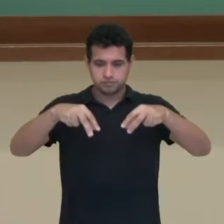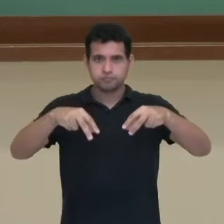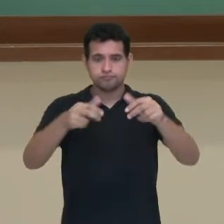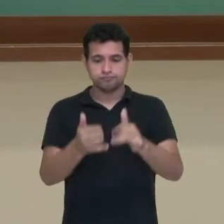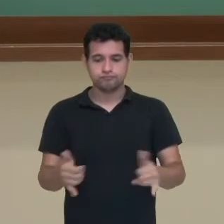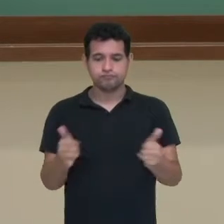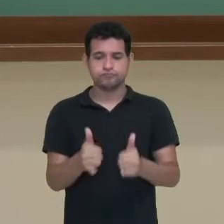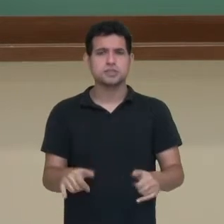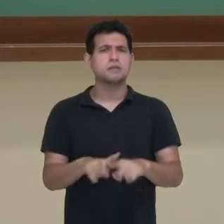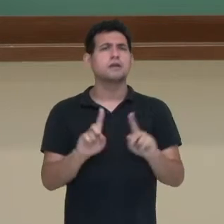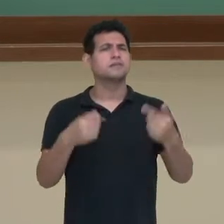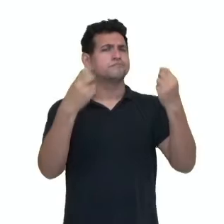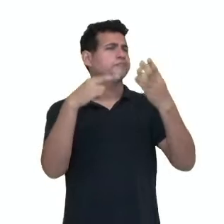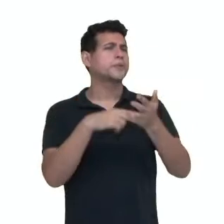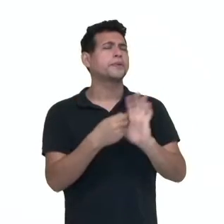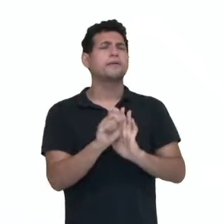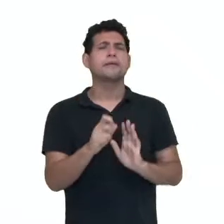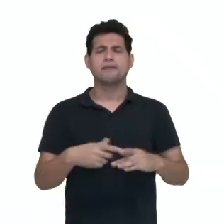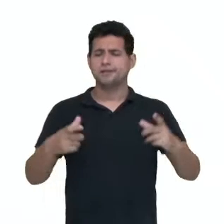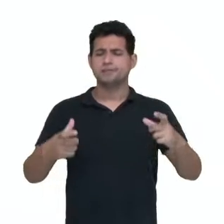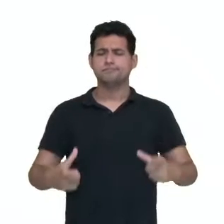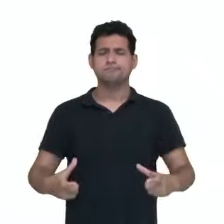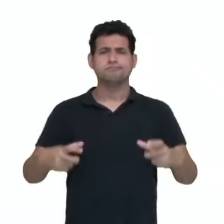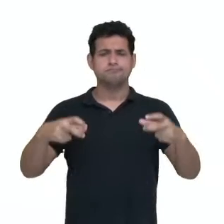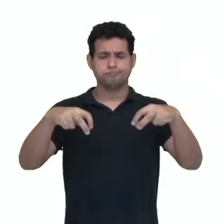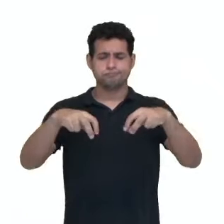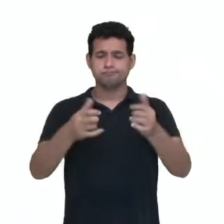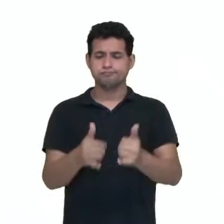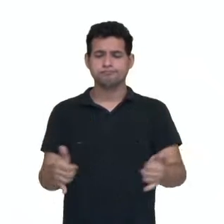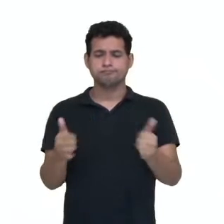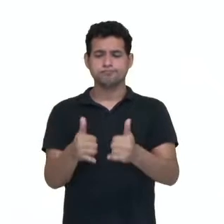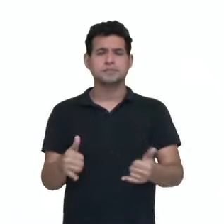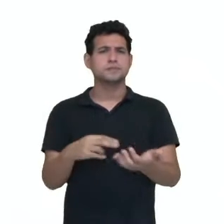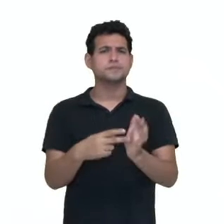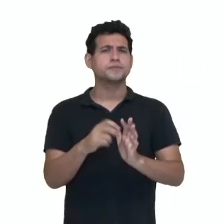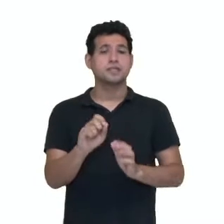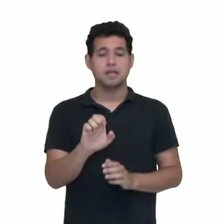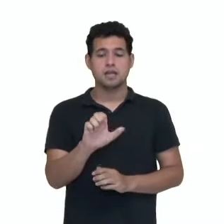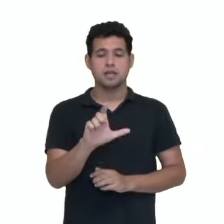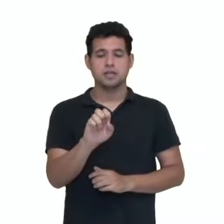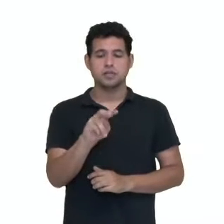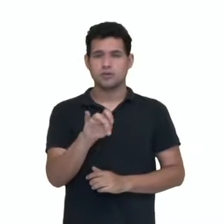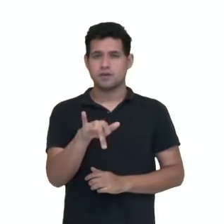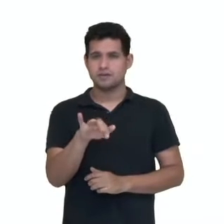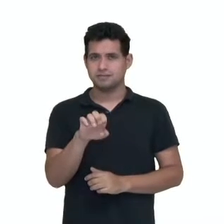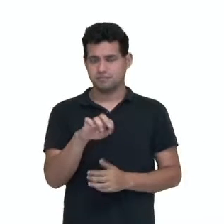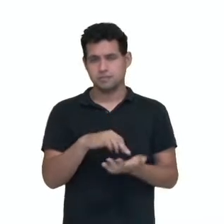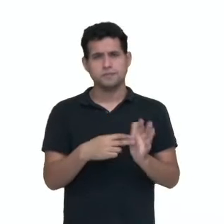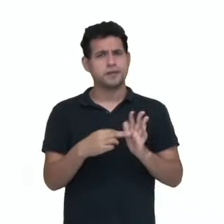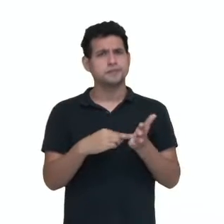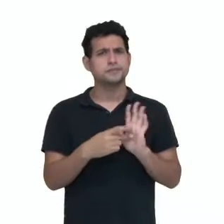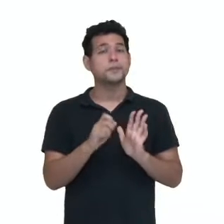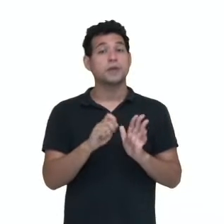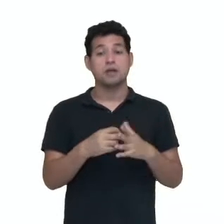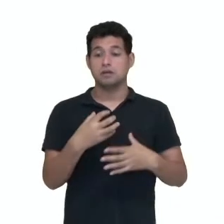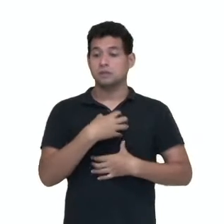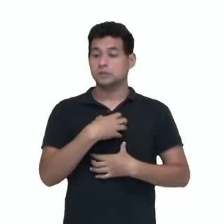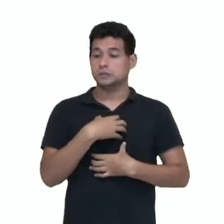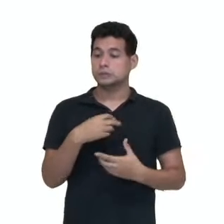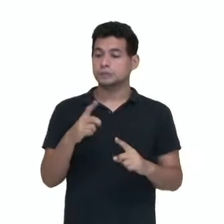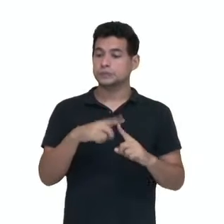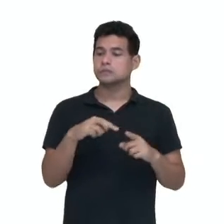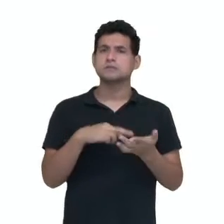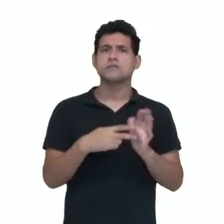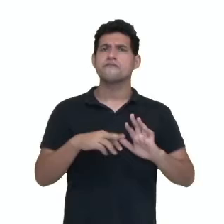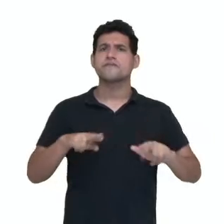Então, a definição, eletrólise aquosa ou em meio aquoso ou eletrólise em solução aquosa. Esse tipo de eletrólise